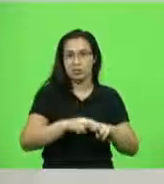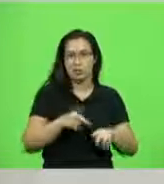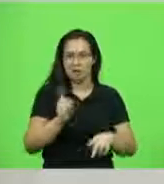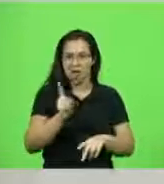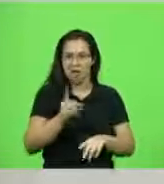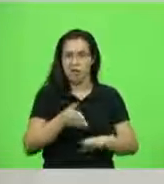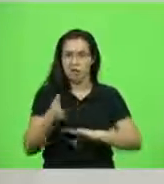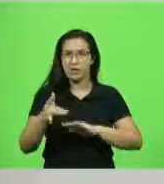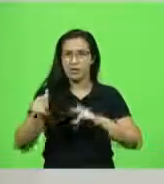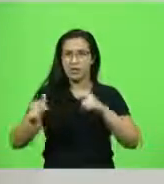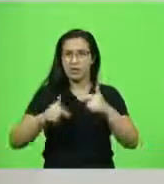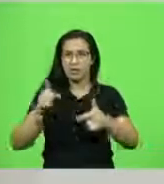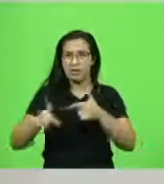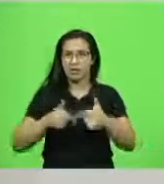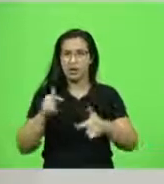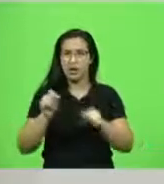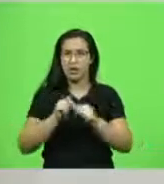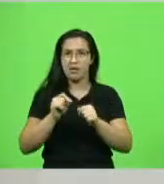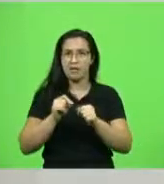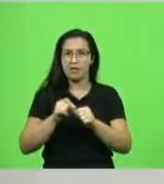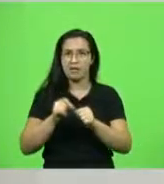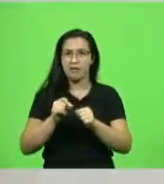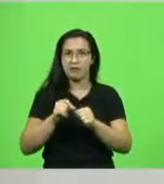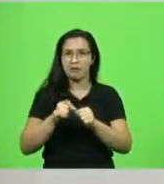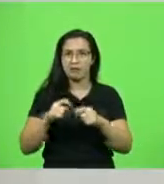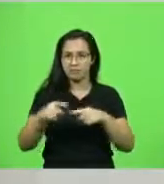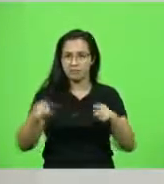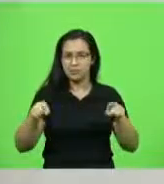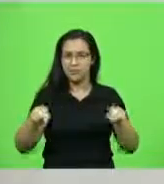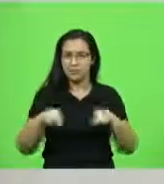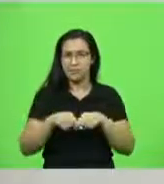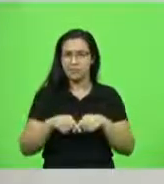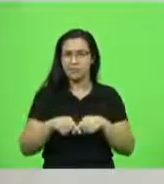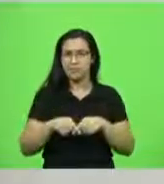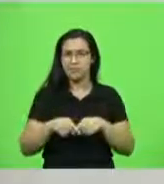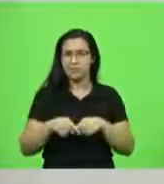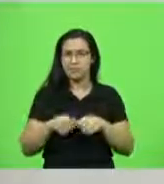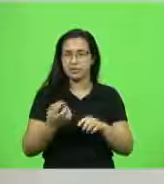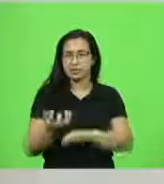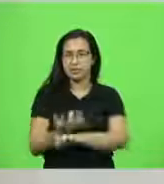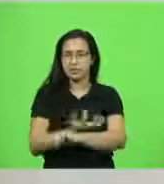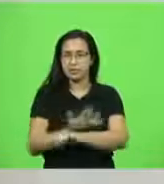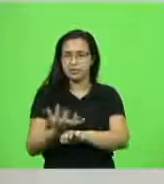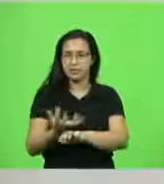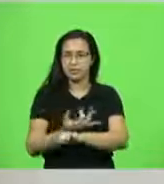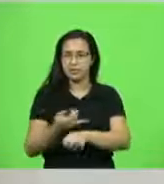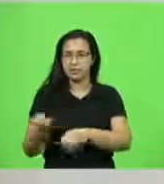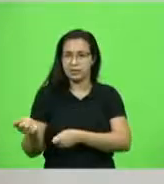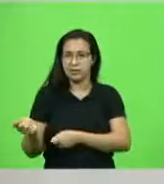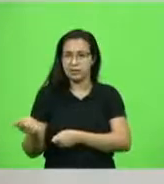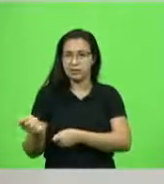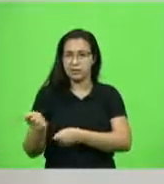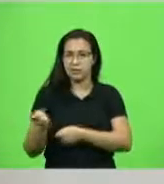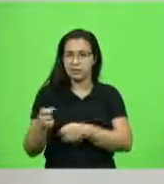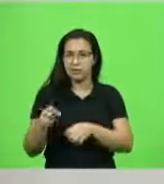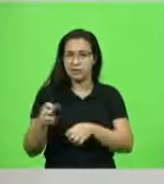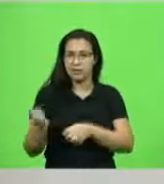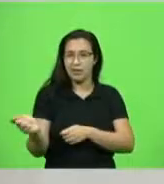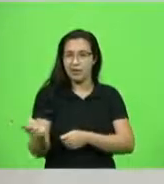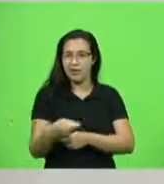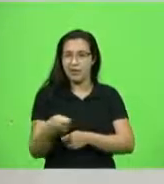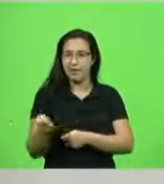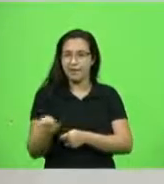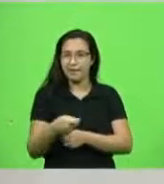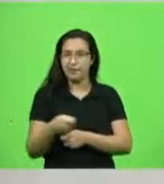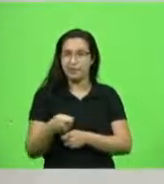cortar, mato, sei lá, nas ruas, nas rodovias, vai contribuir, na frente do